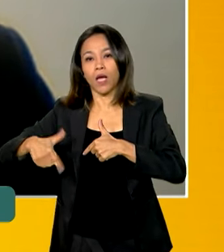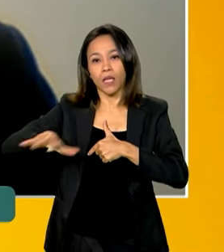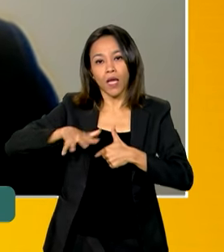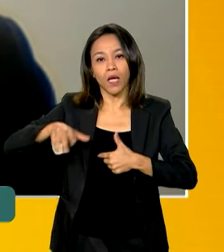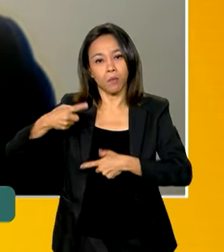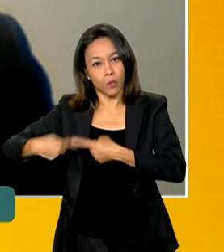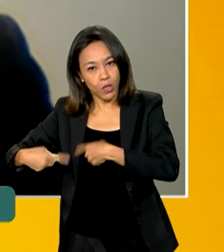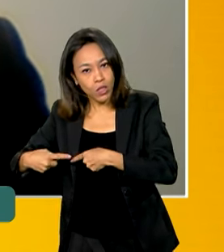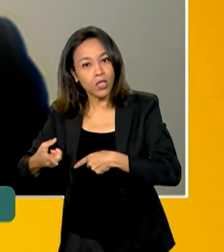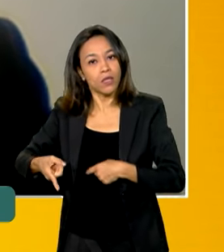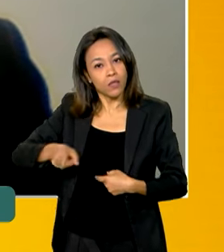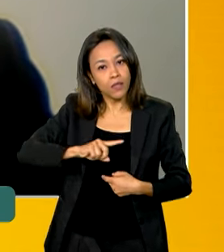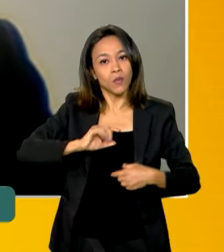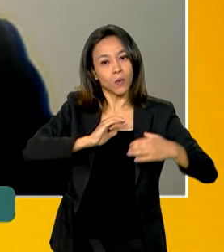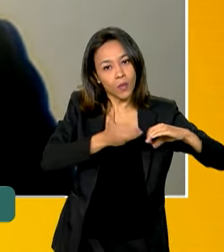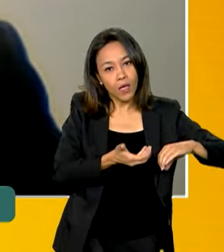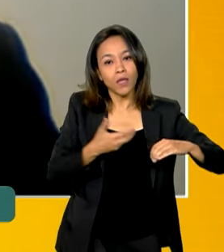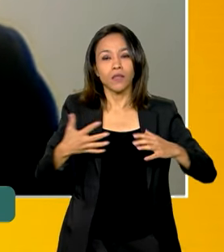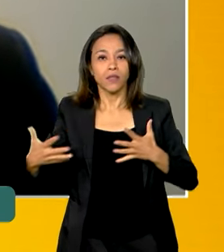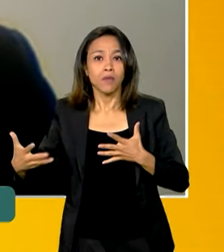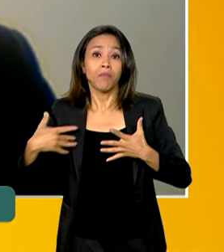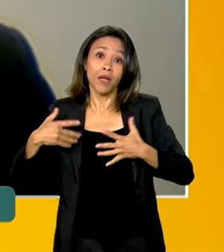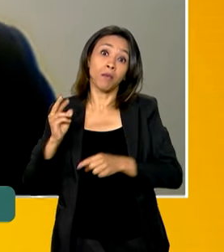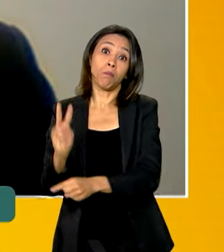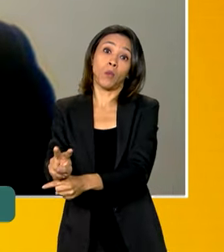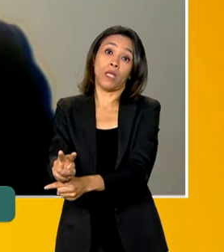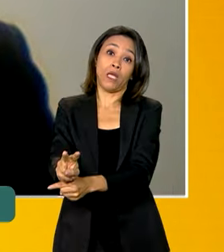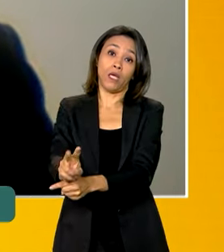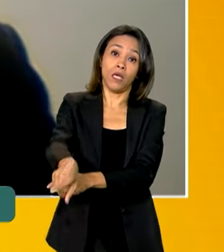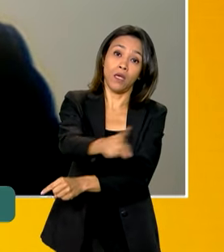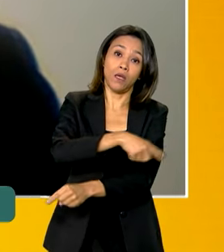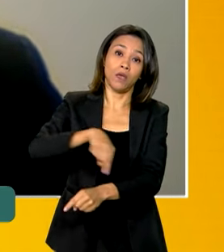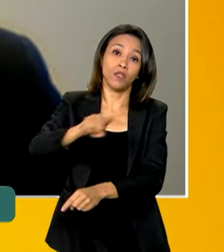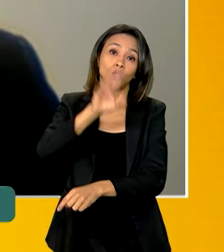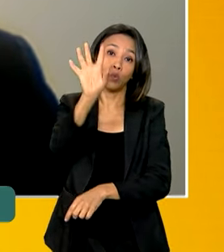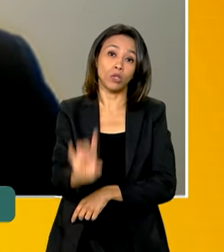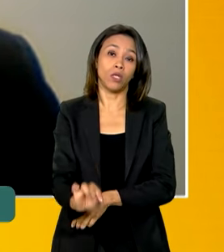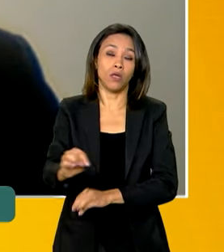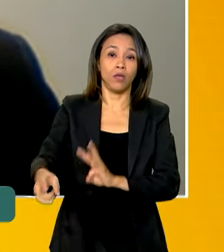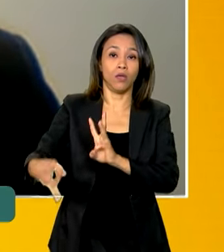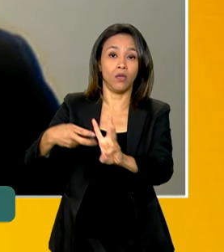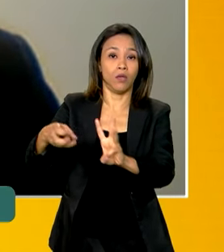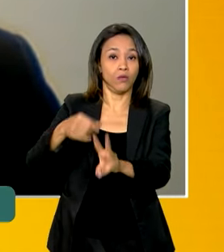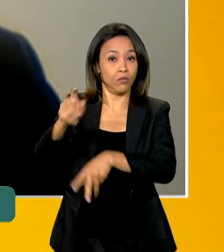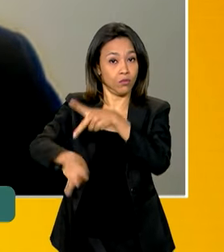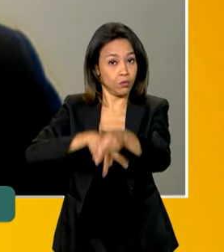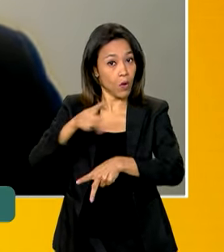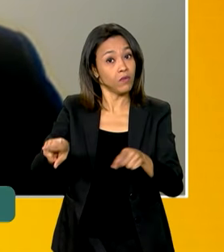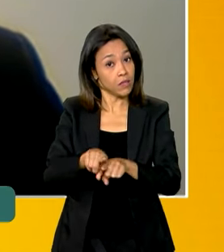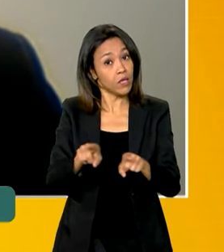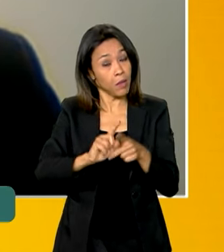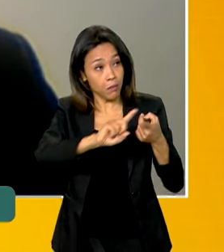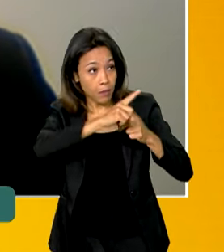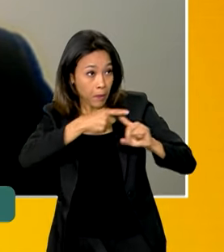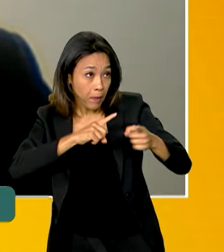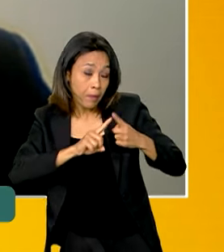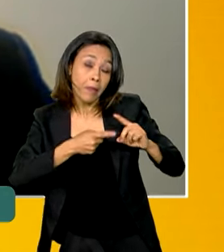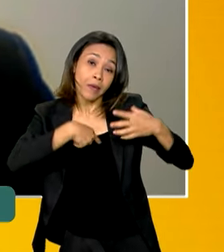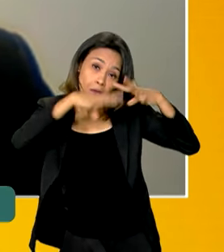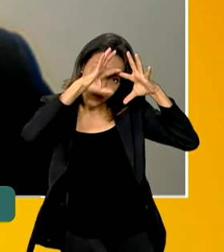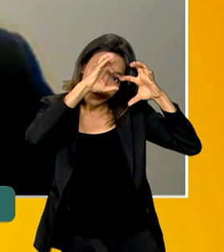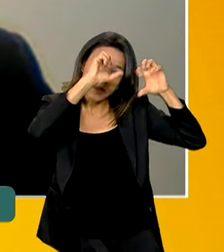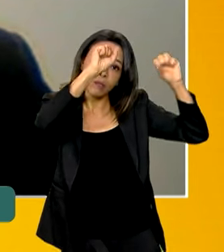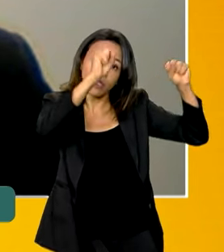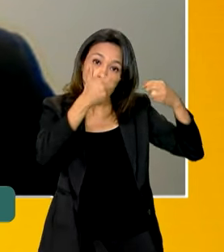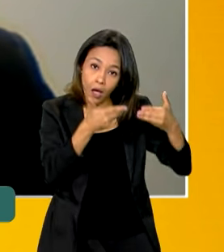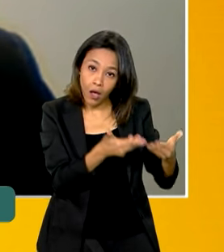ações resguardem o mínimo de direitos dos povos indígenas e também trabalhar no âmbito do Supremo Tribunal Federal para que essa ação judicial que hoje